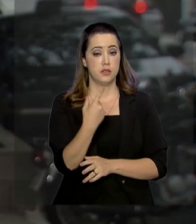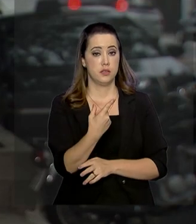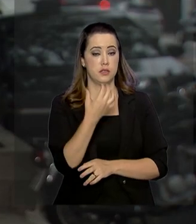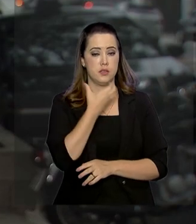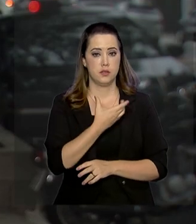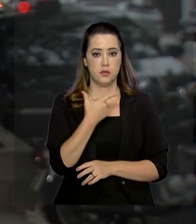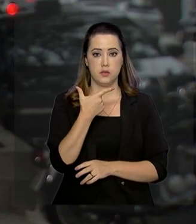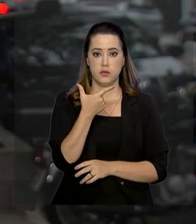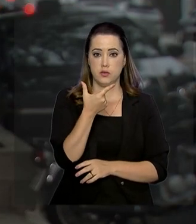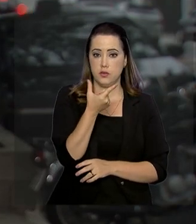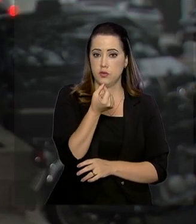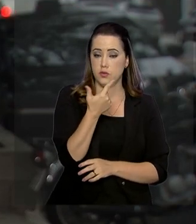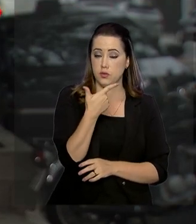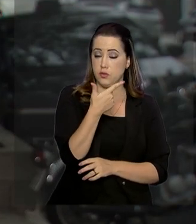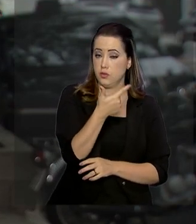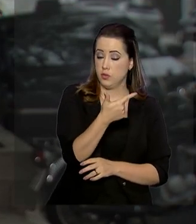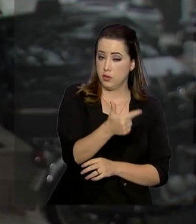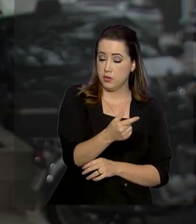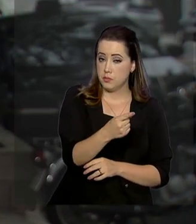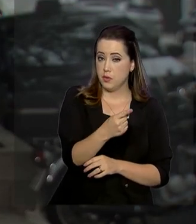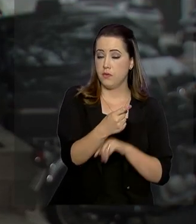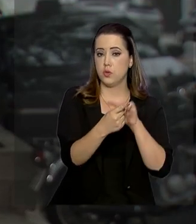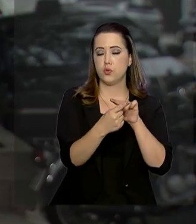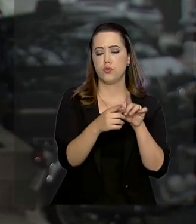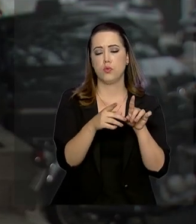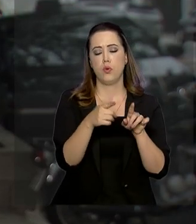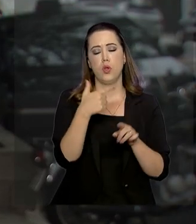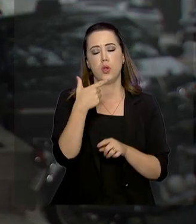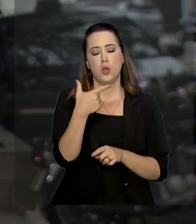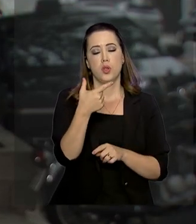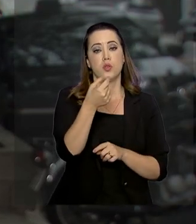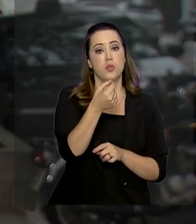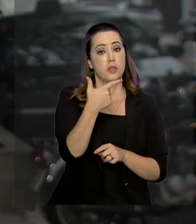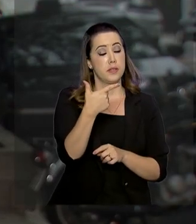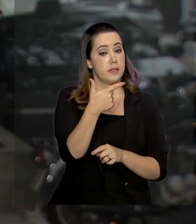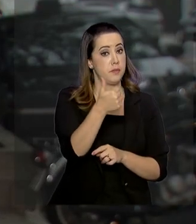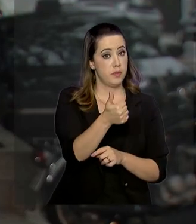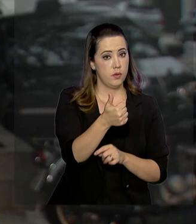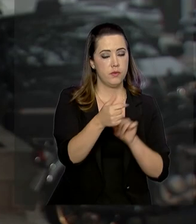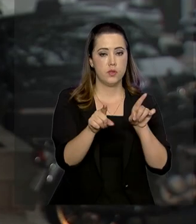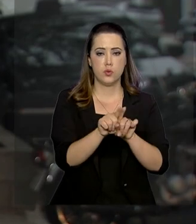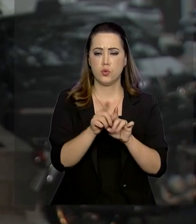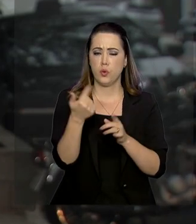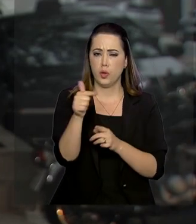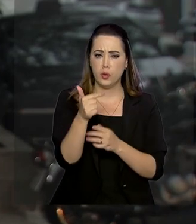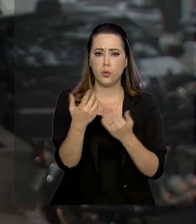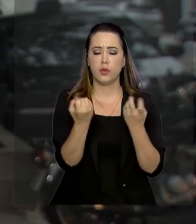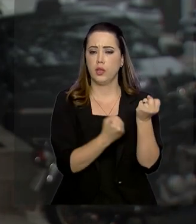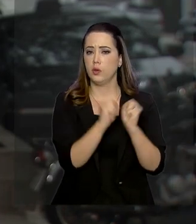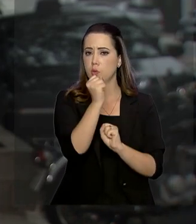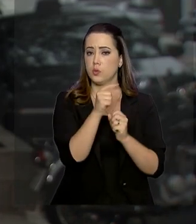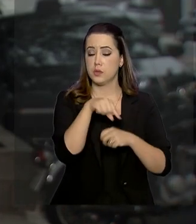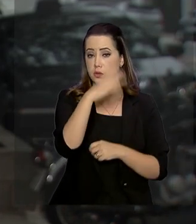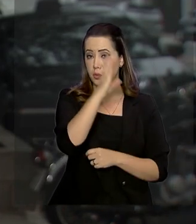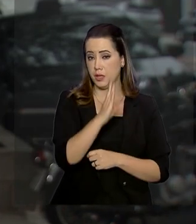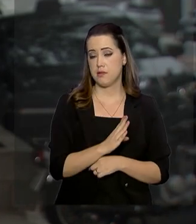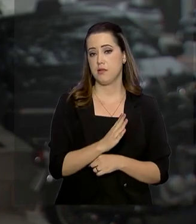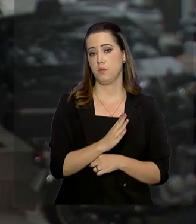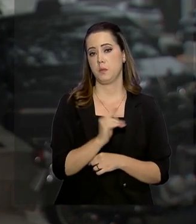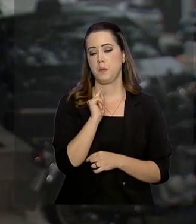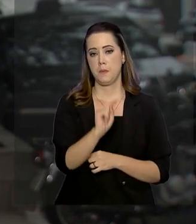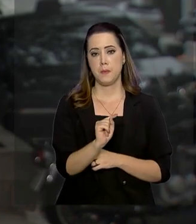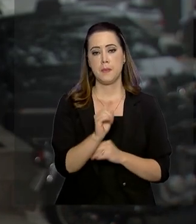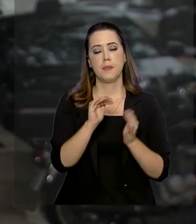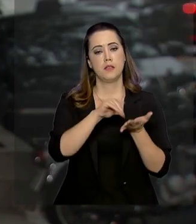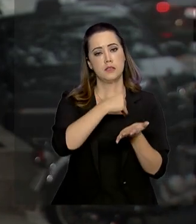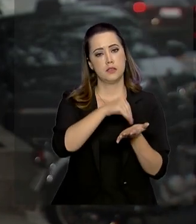de dezembro de 2021 e beneficia itens considerados sem produção nacional equivalente. Segundo a Secretaria de